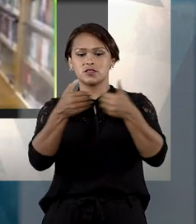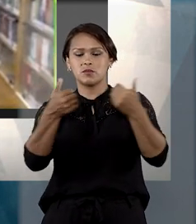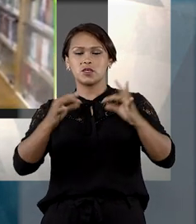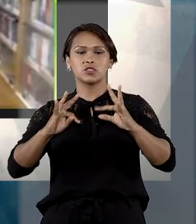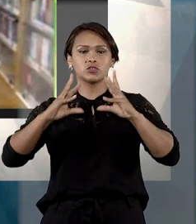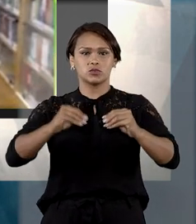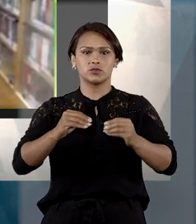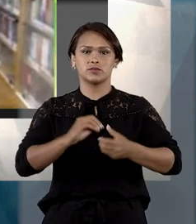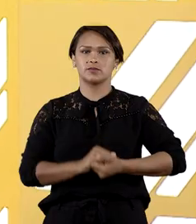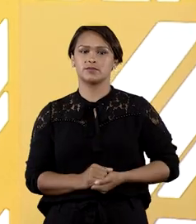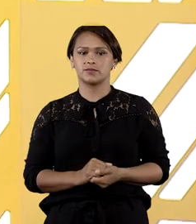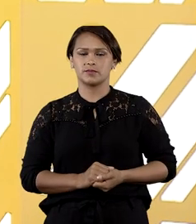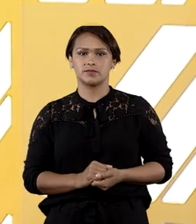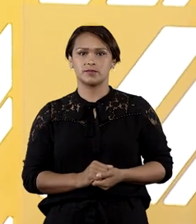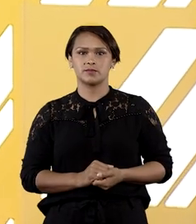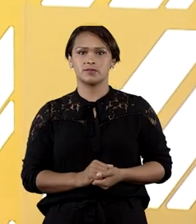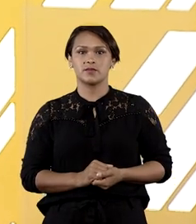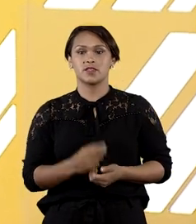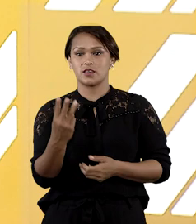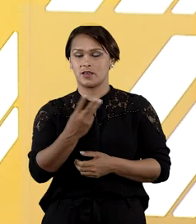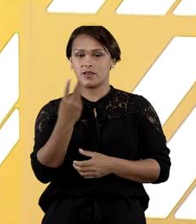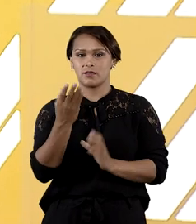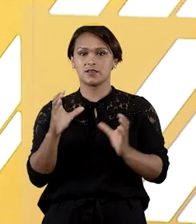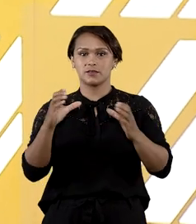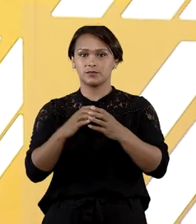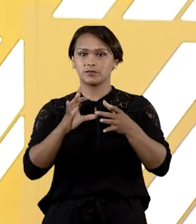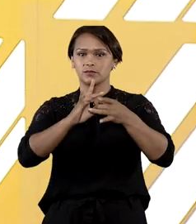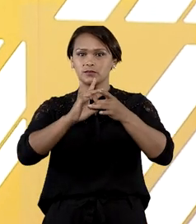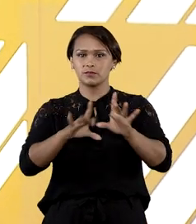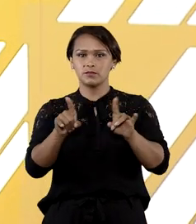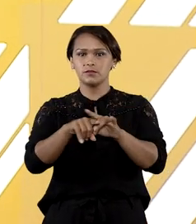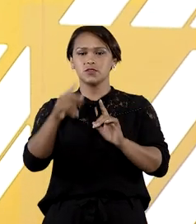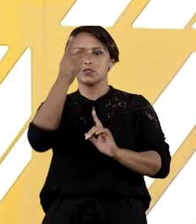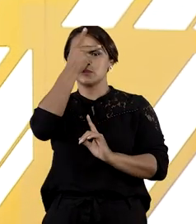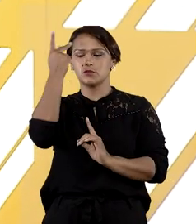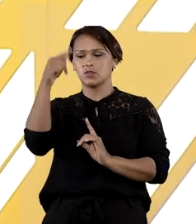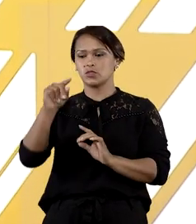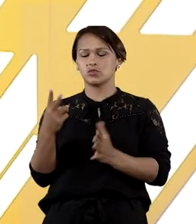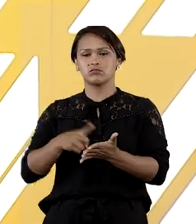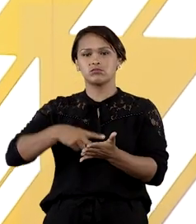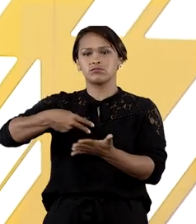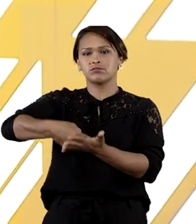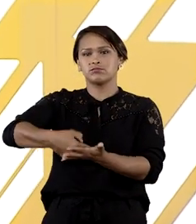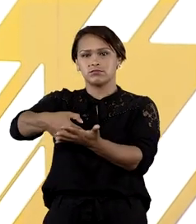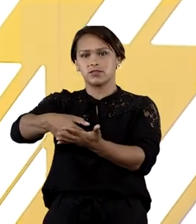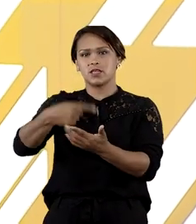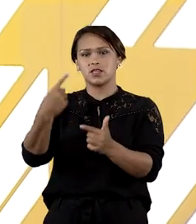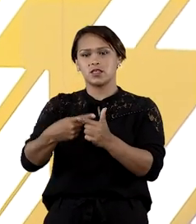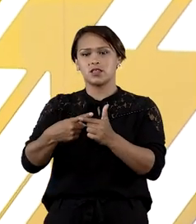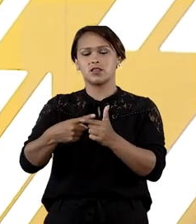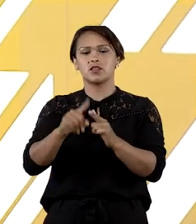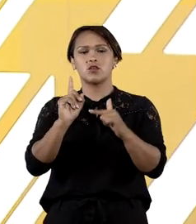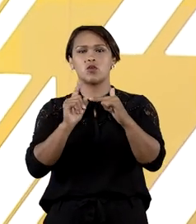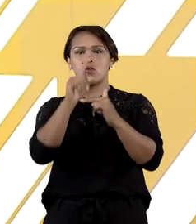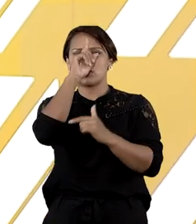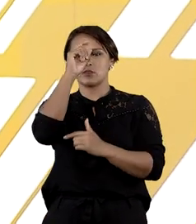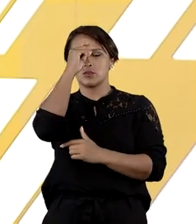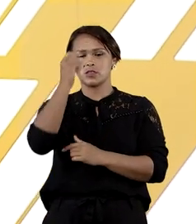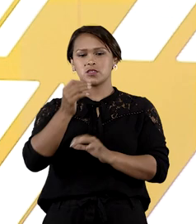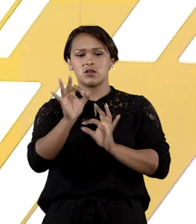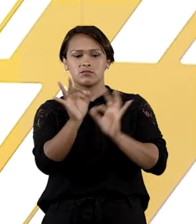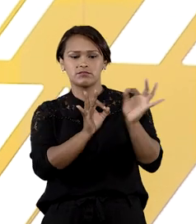separação de bens. E a terceira turma liberou o paciente internado compulsoriamente em uma clínica de